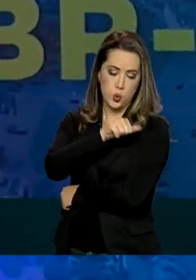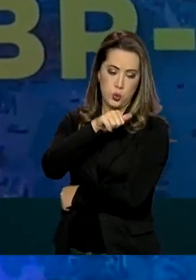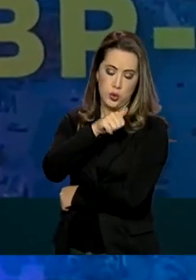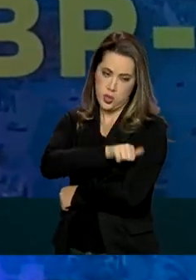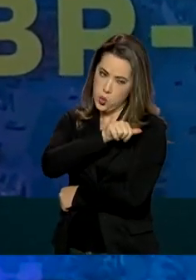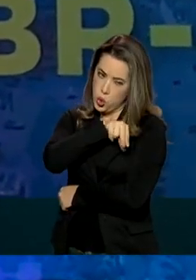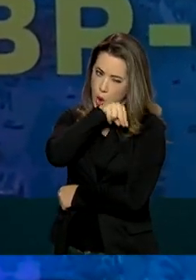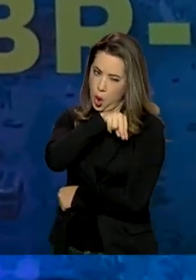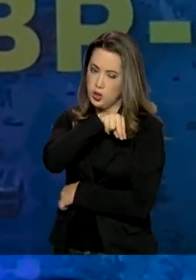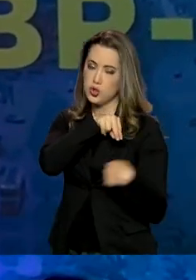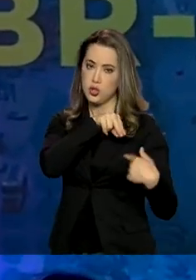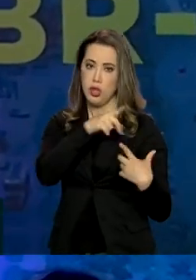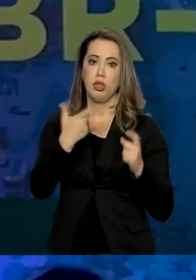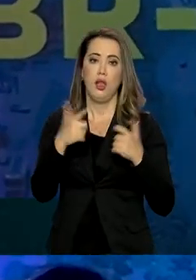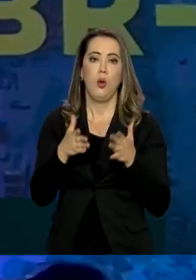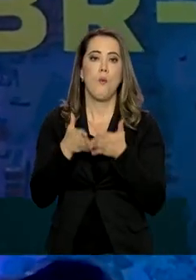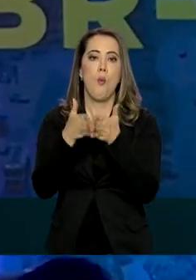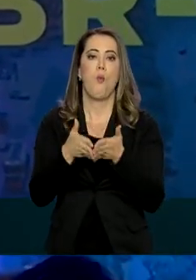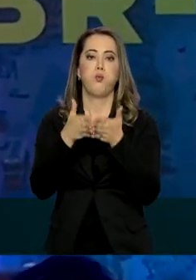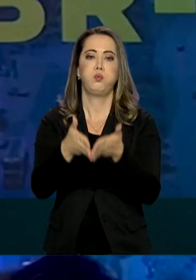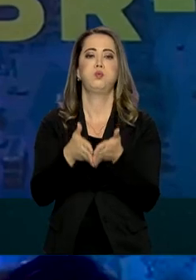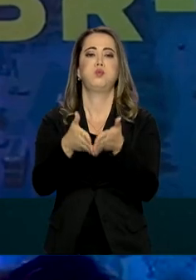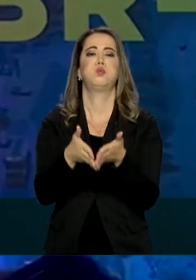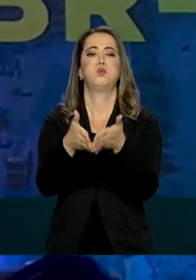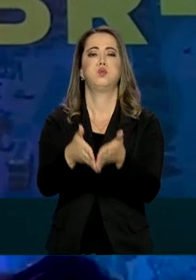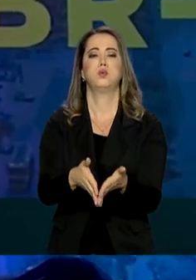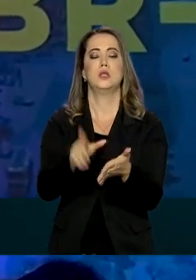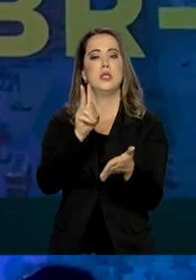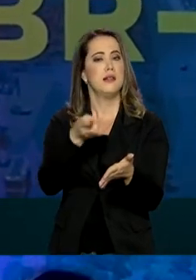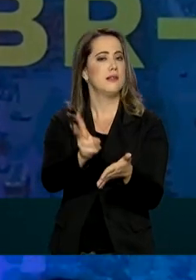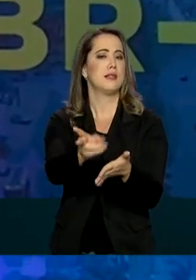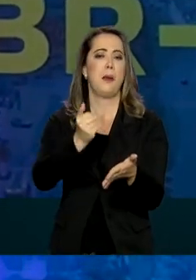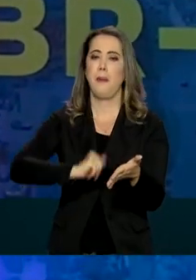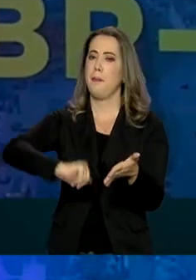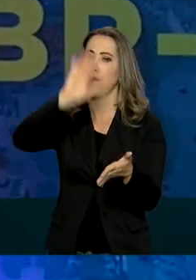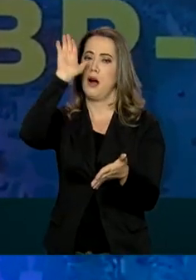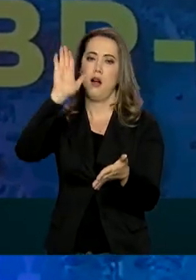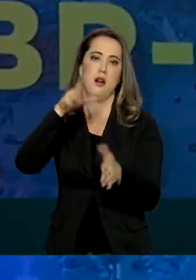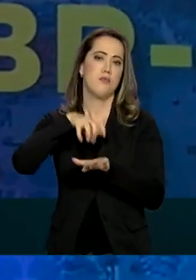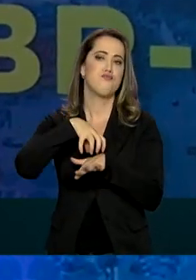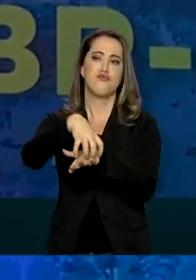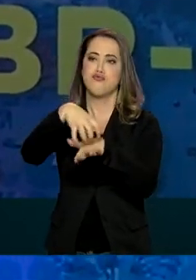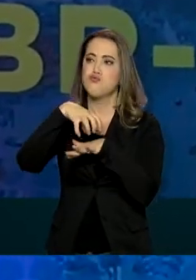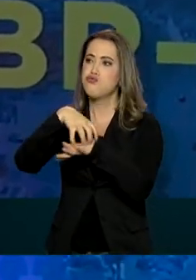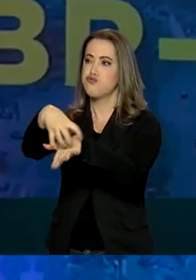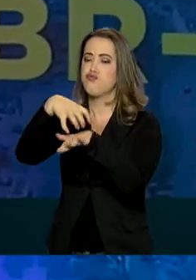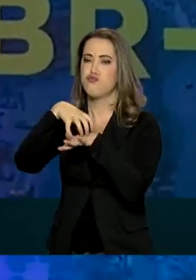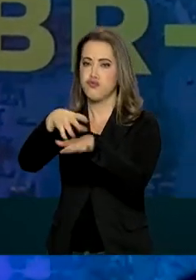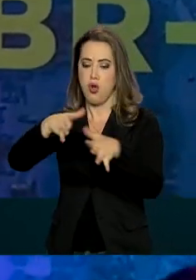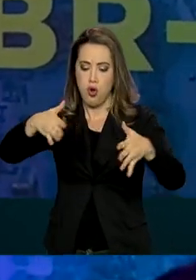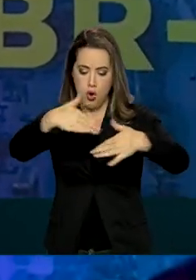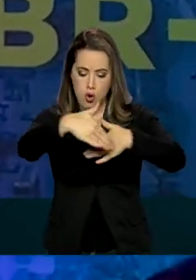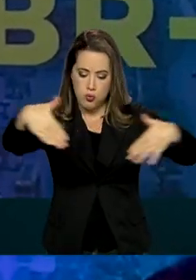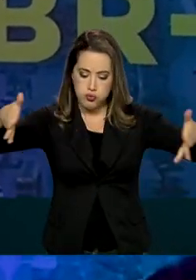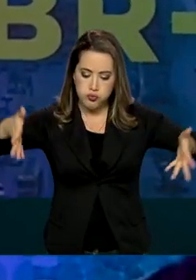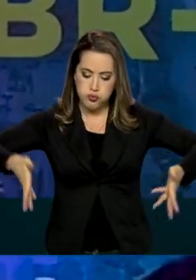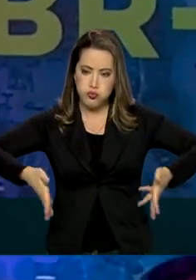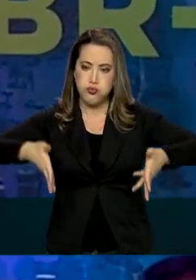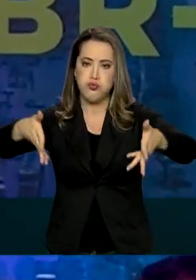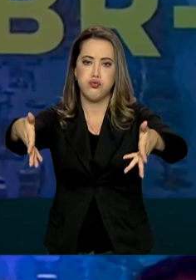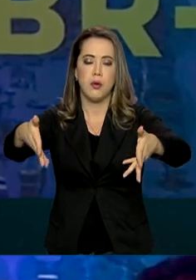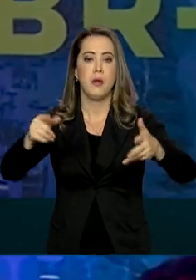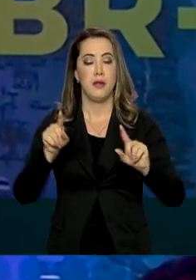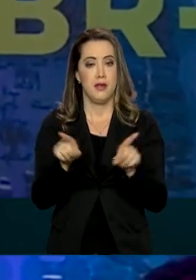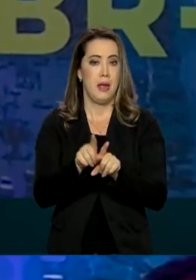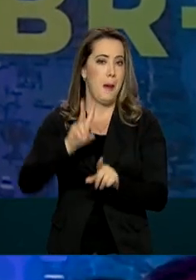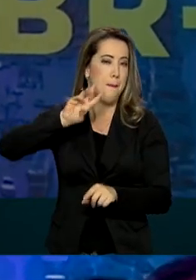pegar cada vez mais carga, vai movimentar cada vez mais carga. São bilhões de reais investidos no Porto do Açú.